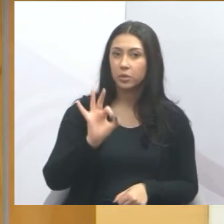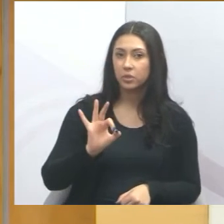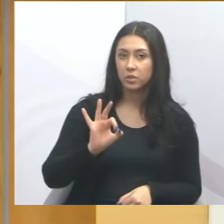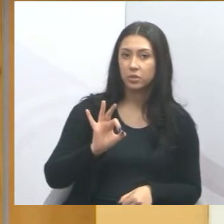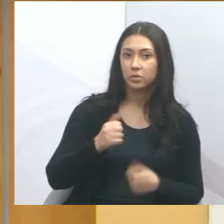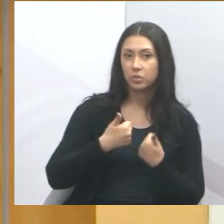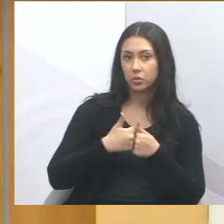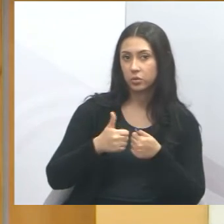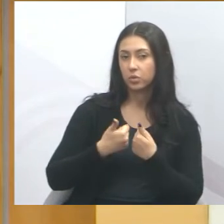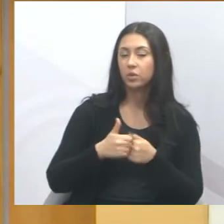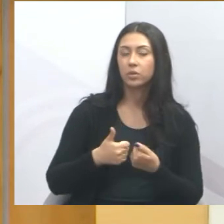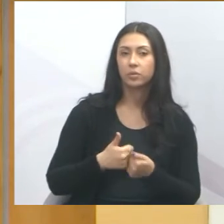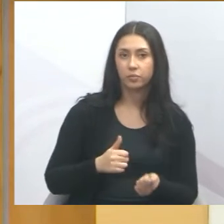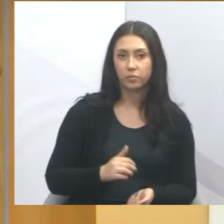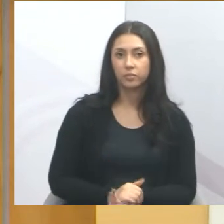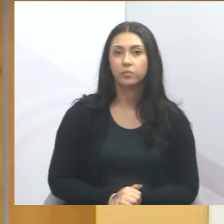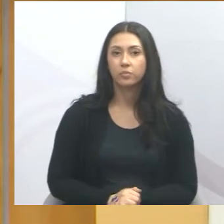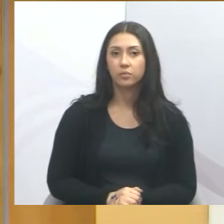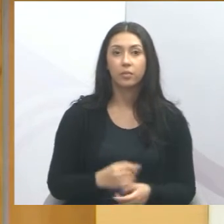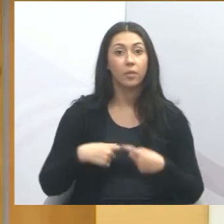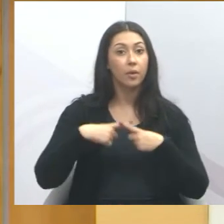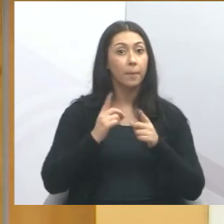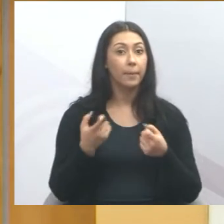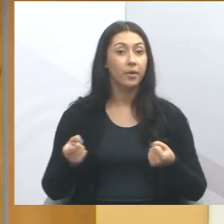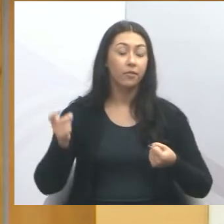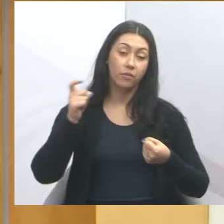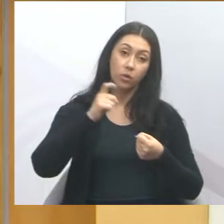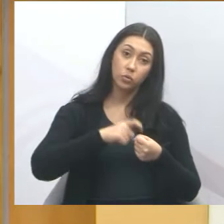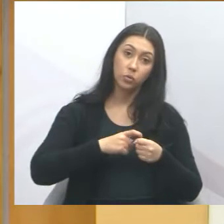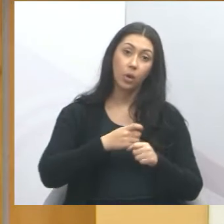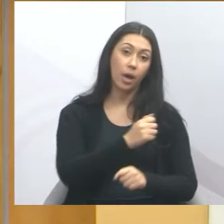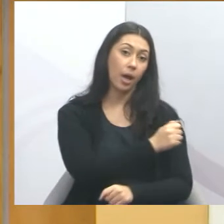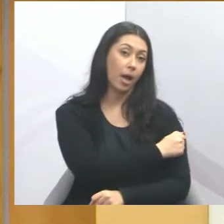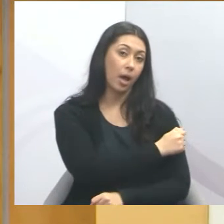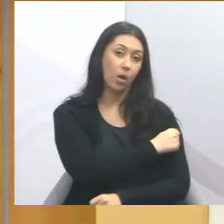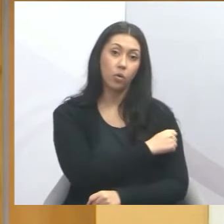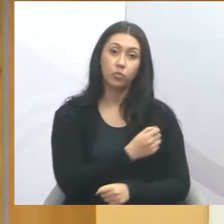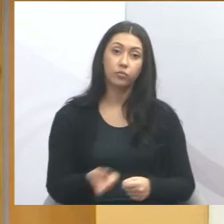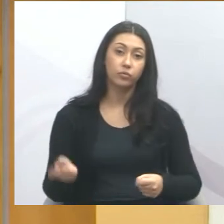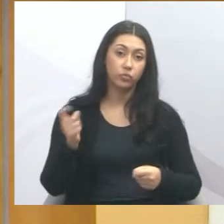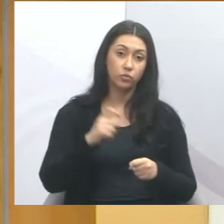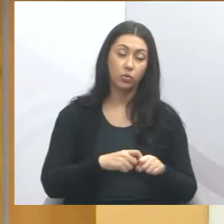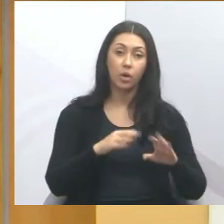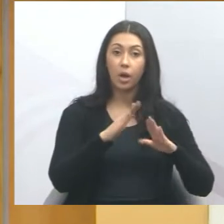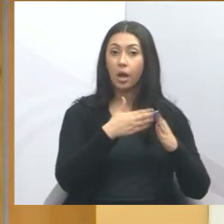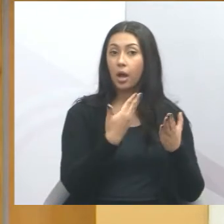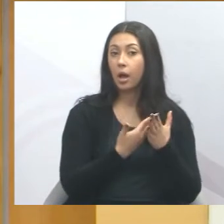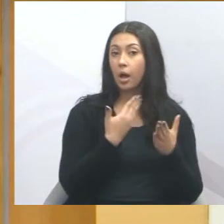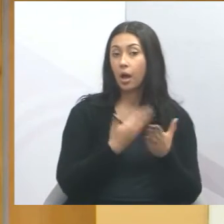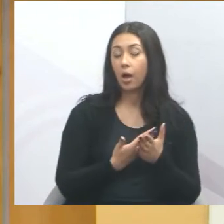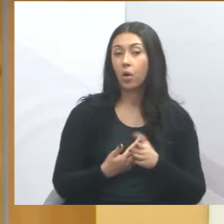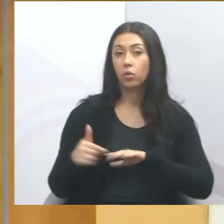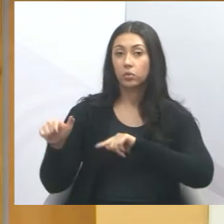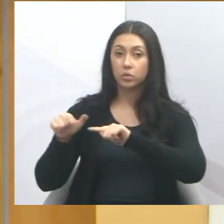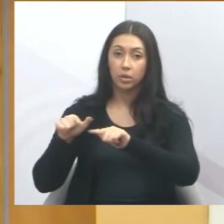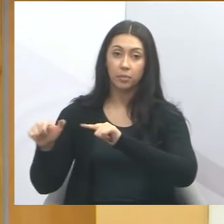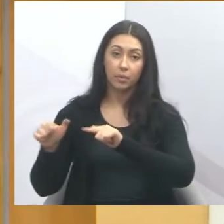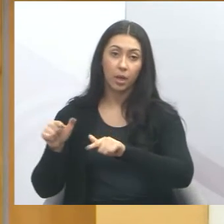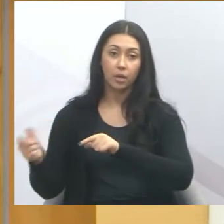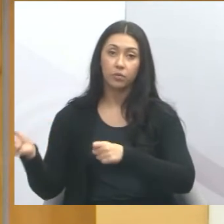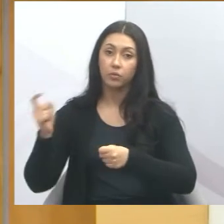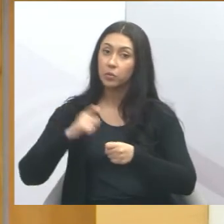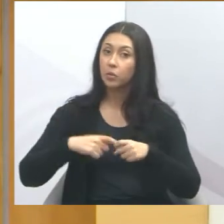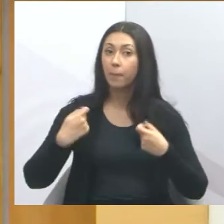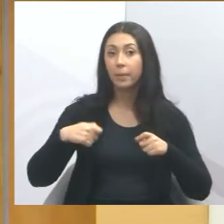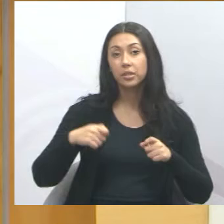ônibus, está aqui no pedido de informação, mas voltou, as aulas voltaram, o trabalho voltou em ritmo normal, e é preciso